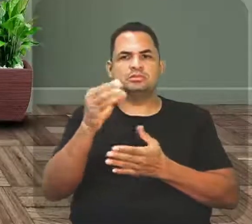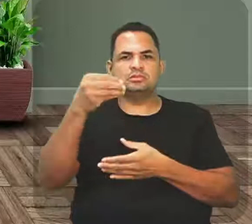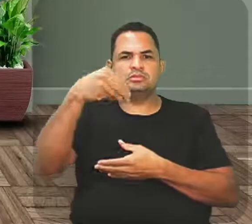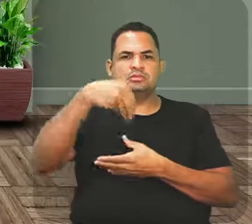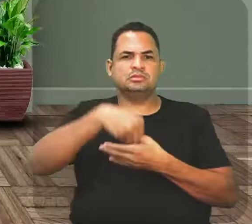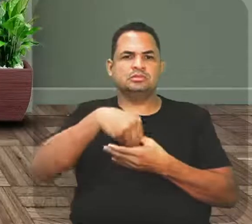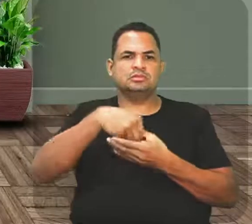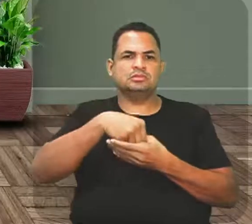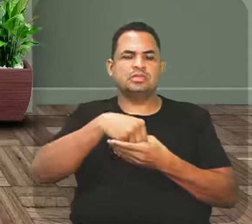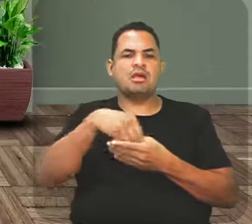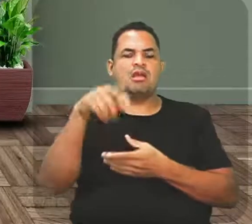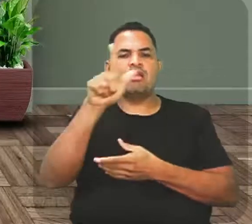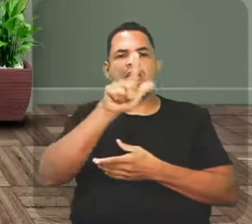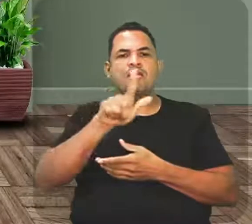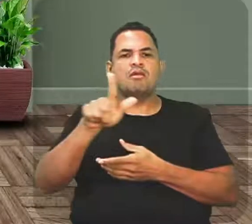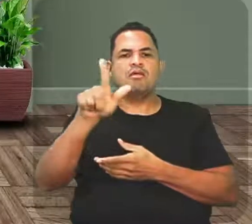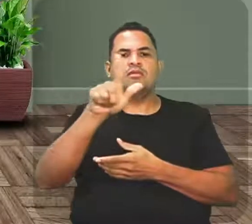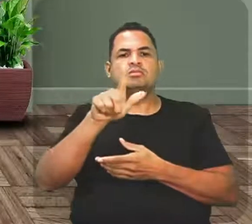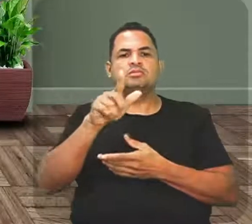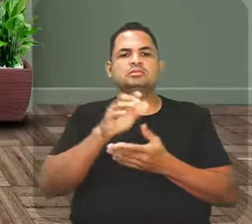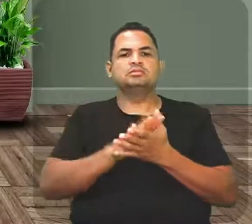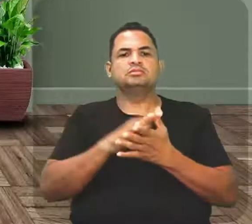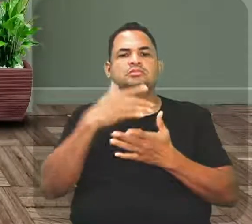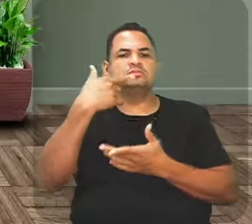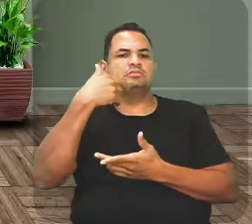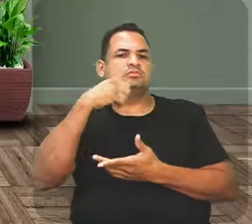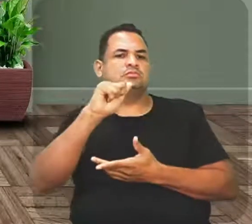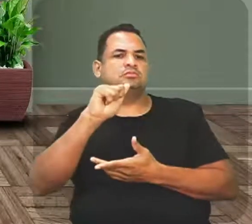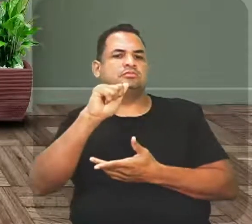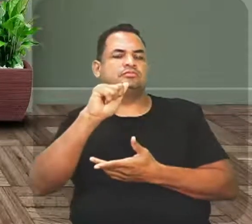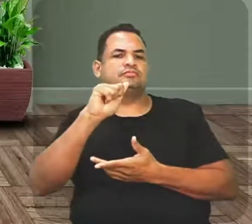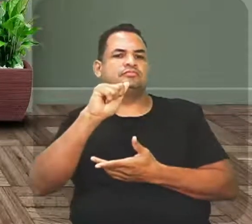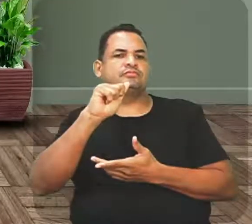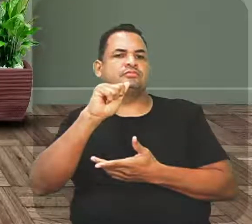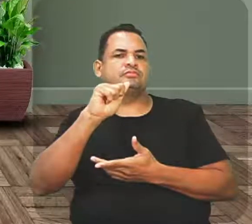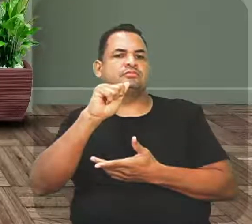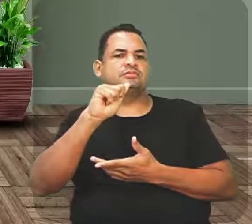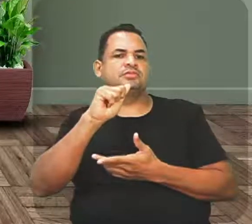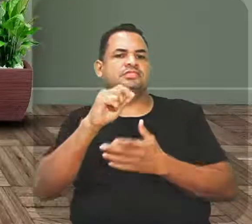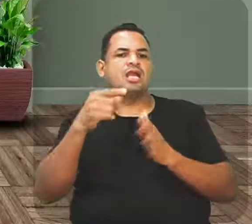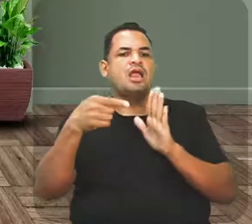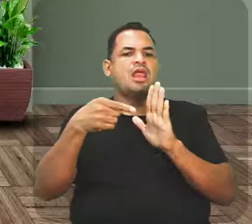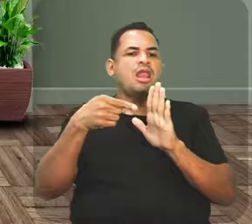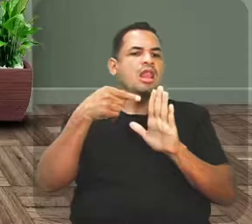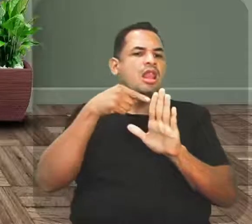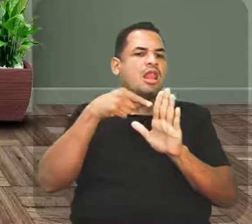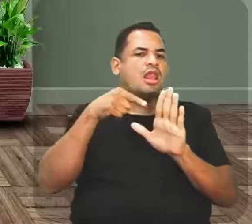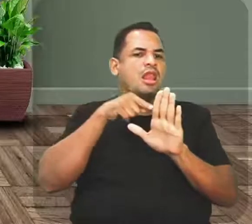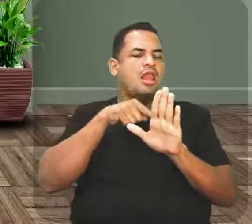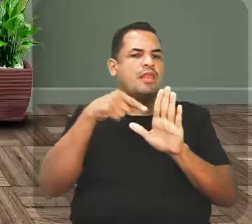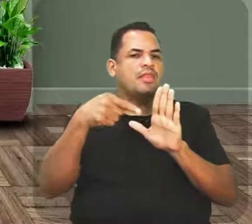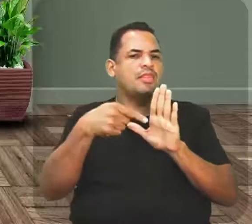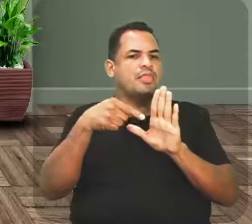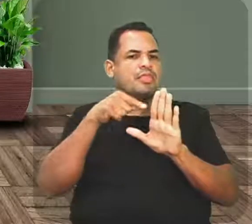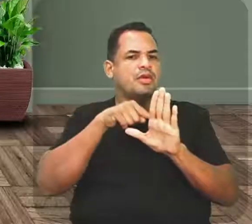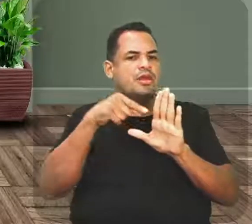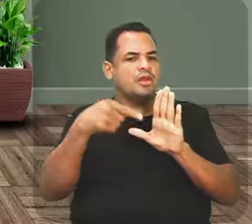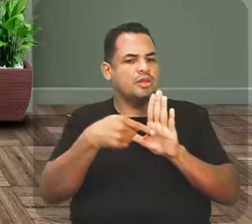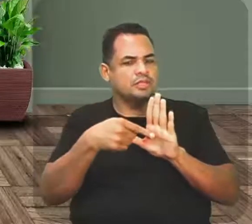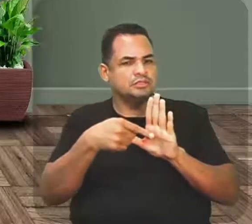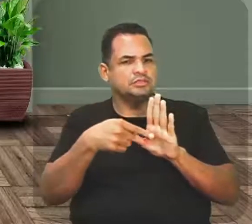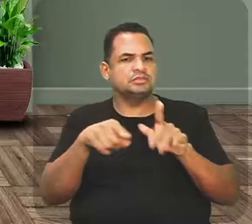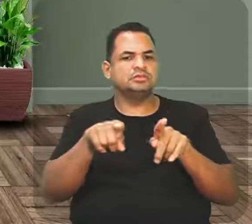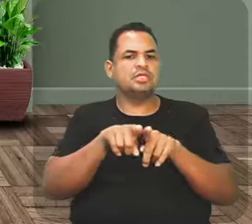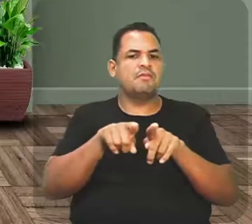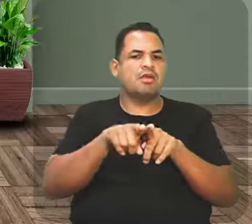da literatura, dentro dessa linguagem aí denotativa, onde nós vamos aprender a ver sobre a